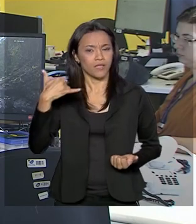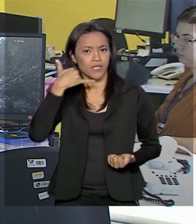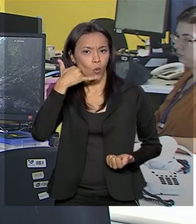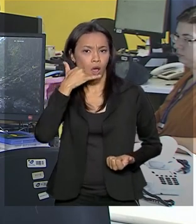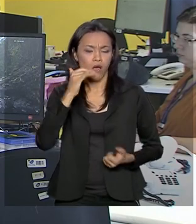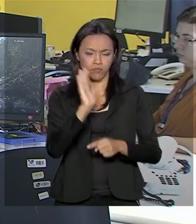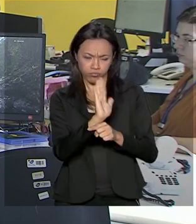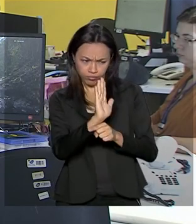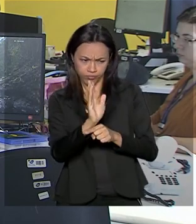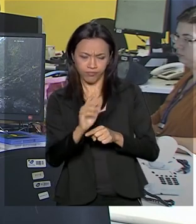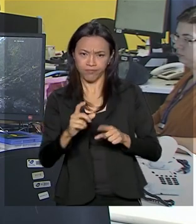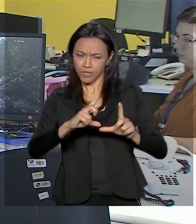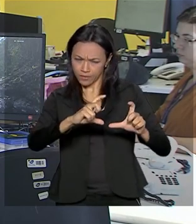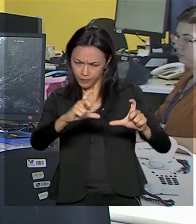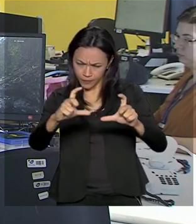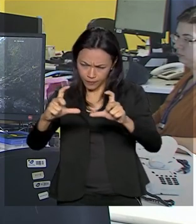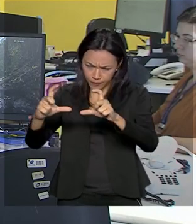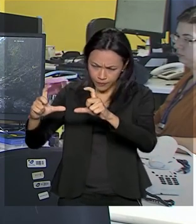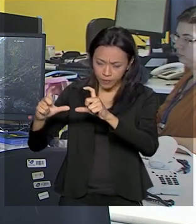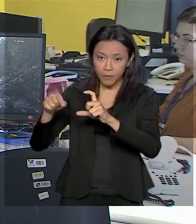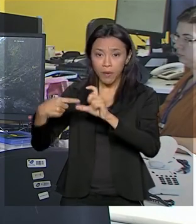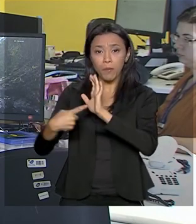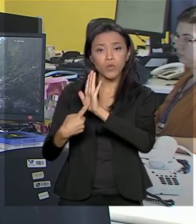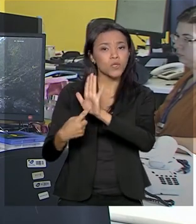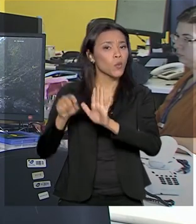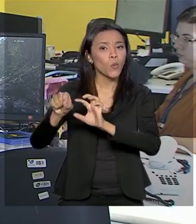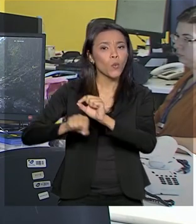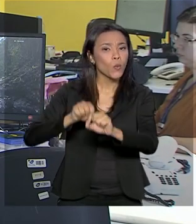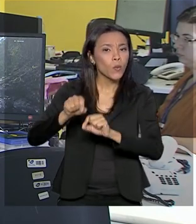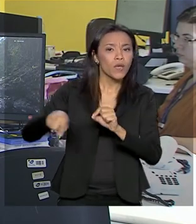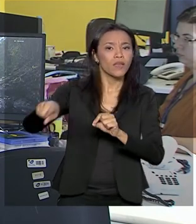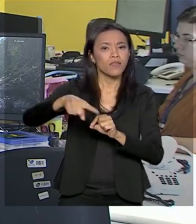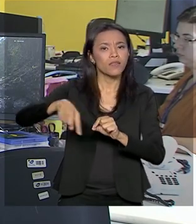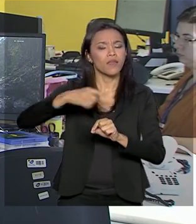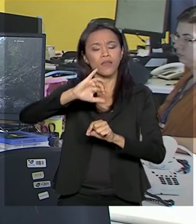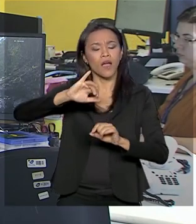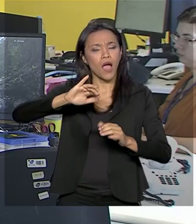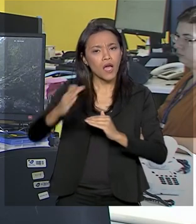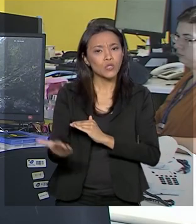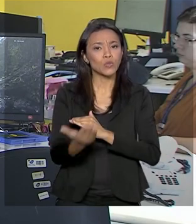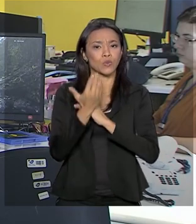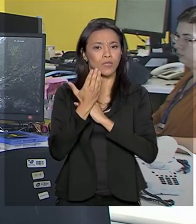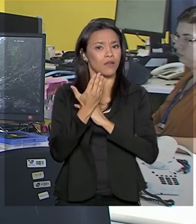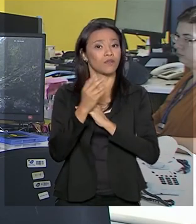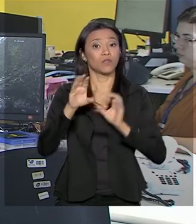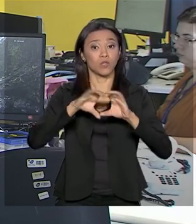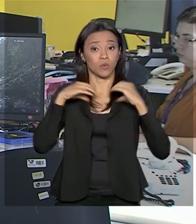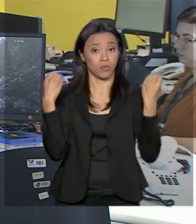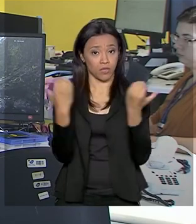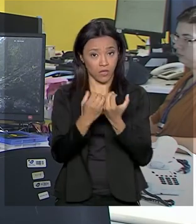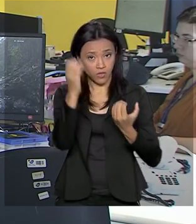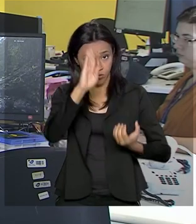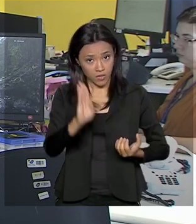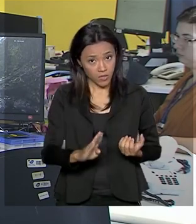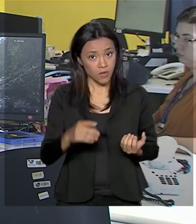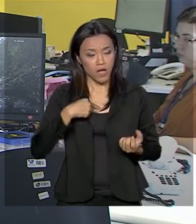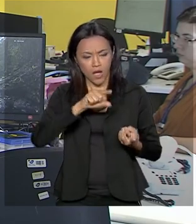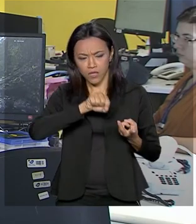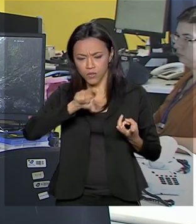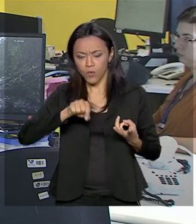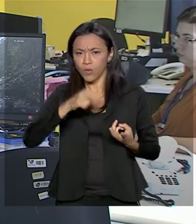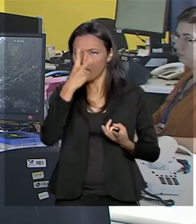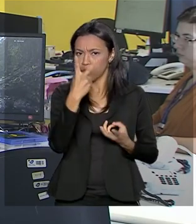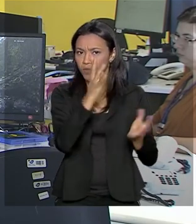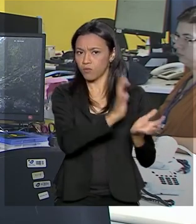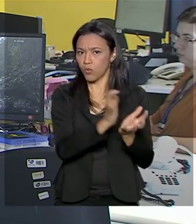mostrar iniciativas que tenham contribuído para a melhoria de vida dos moradores de qualquer comunidade do Brasil. A seleção vai acontecer em duas